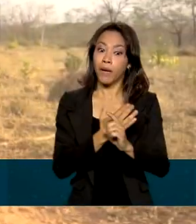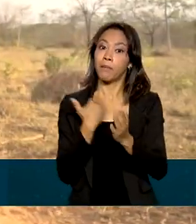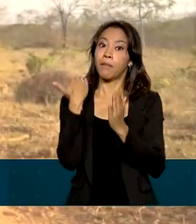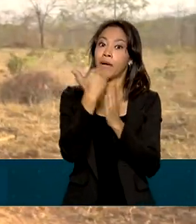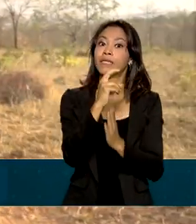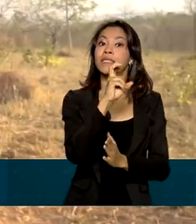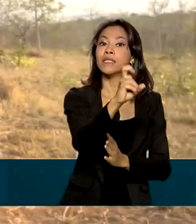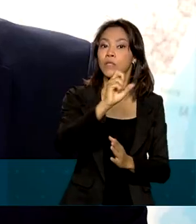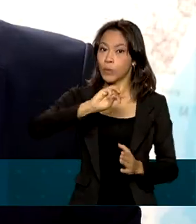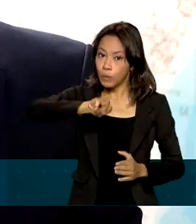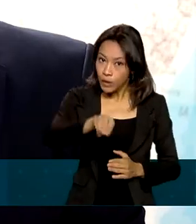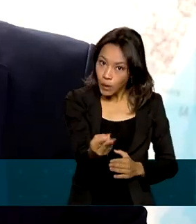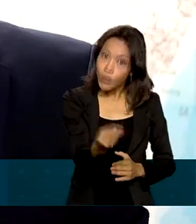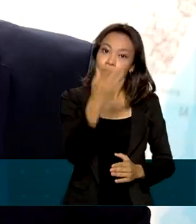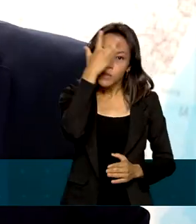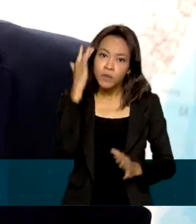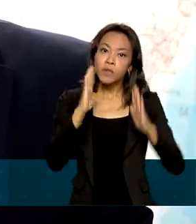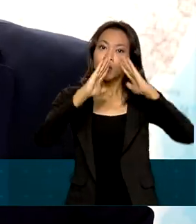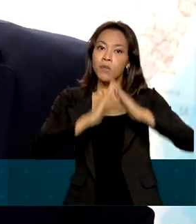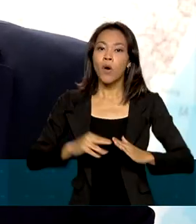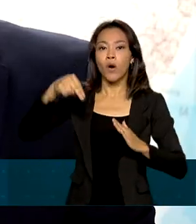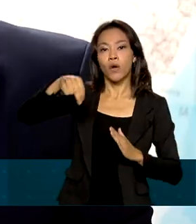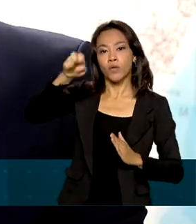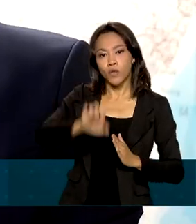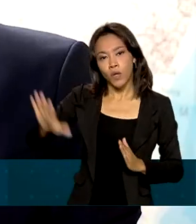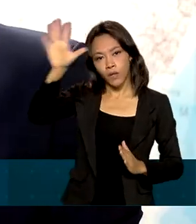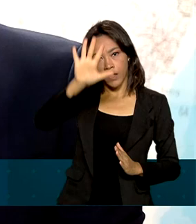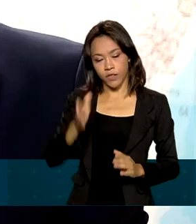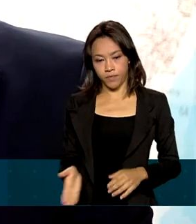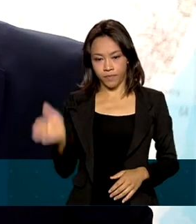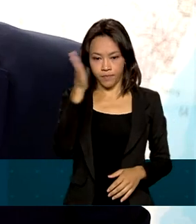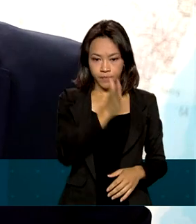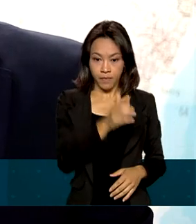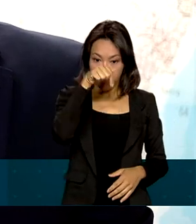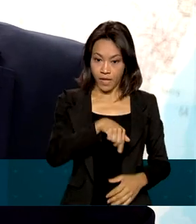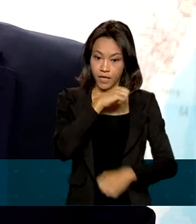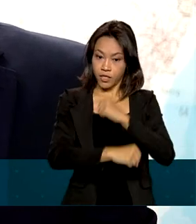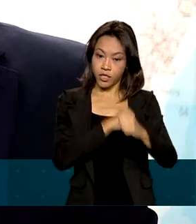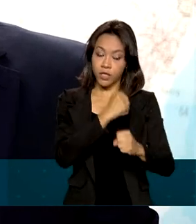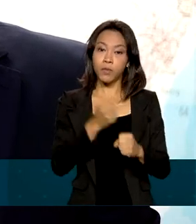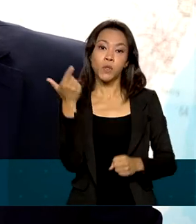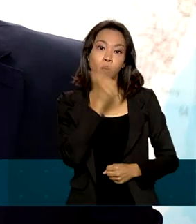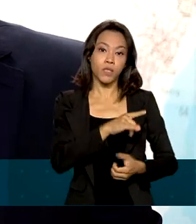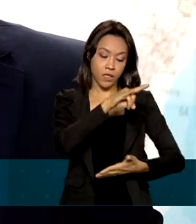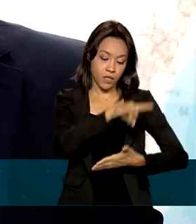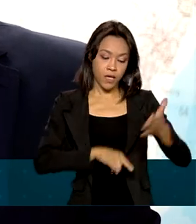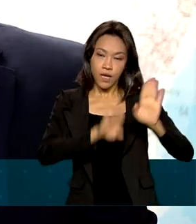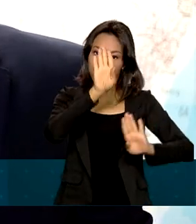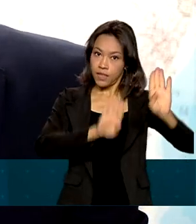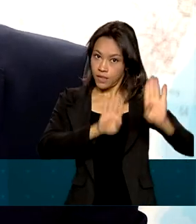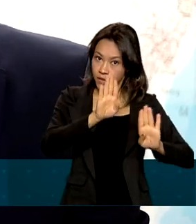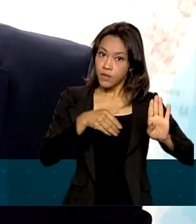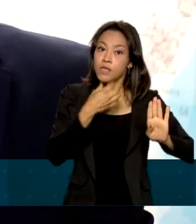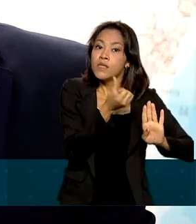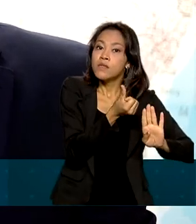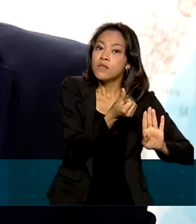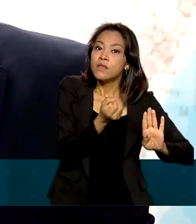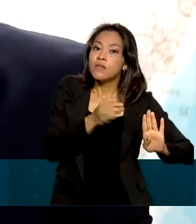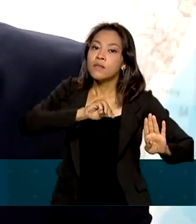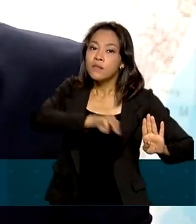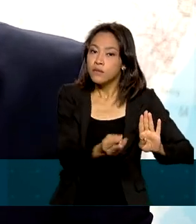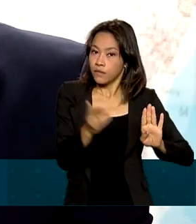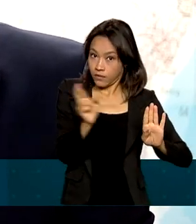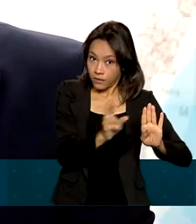de nordestinos. Para 2022, nós estamos finalizando a licitação das obras do ramal do Salgado. Serão 600 milhões de reais